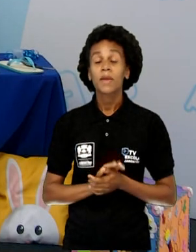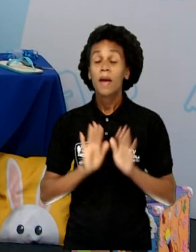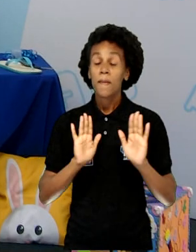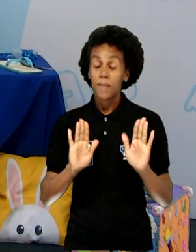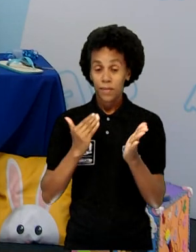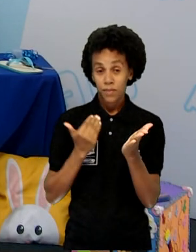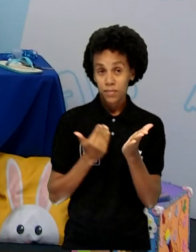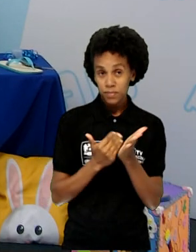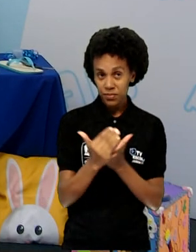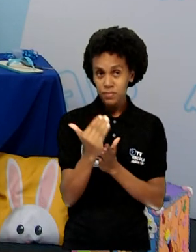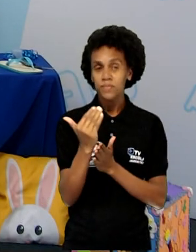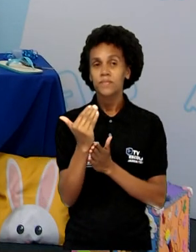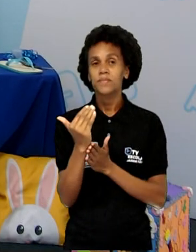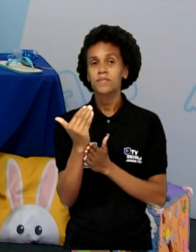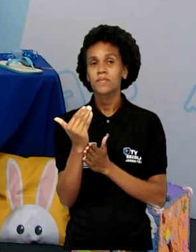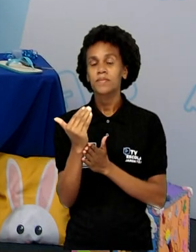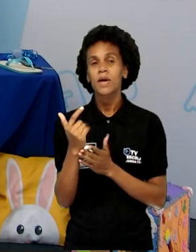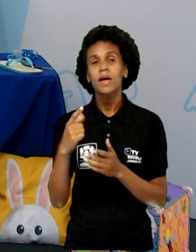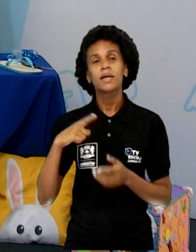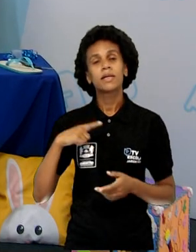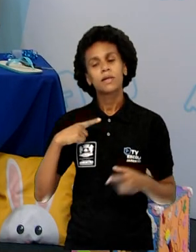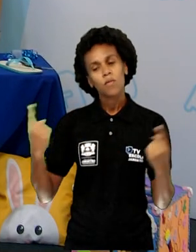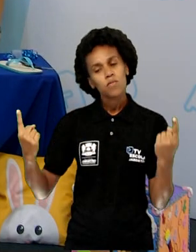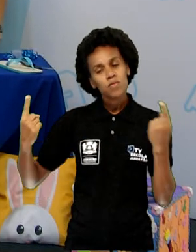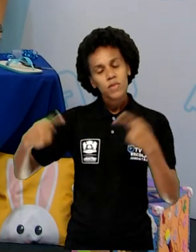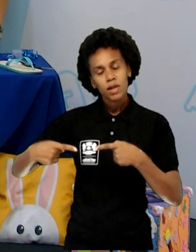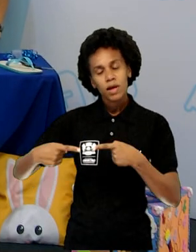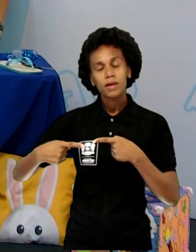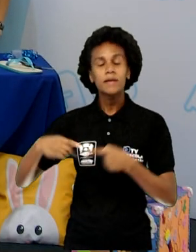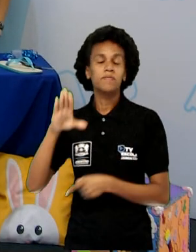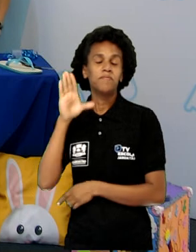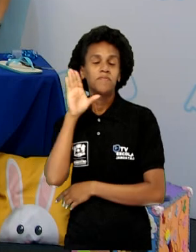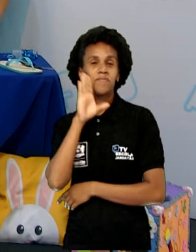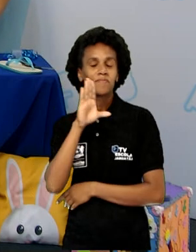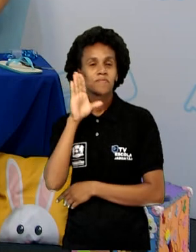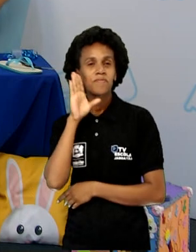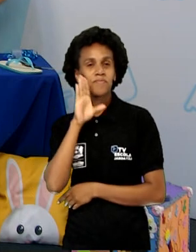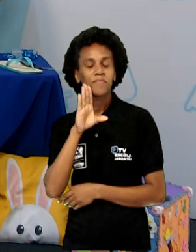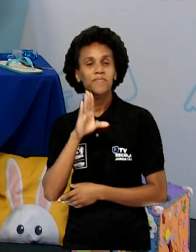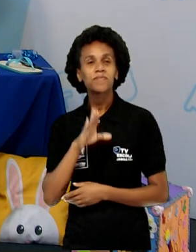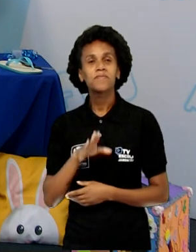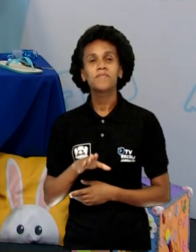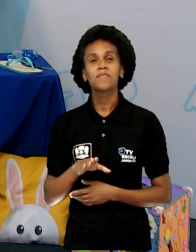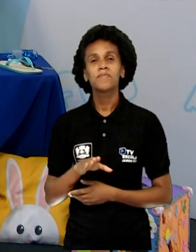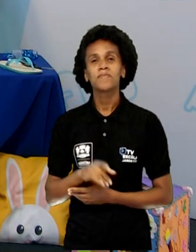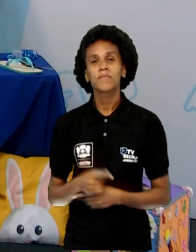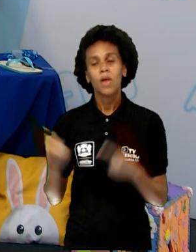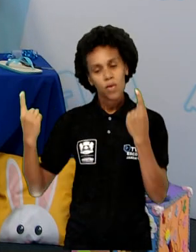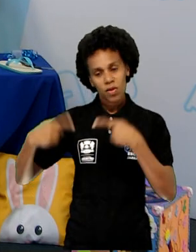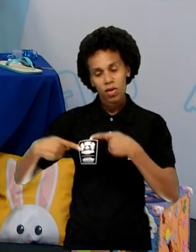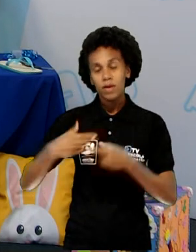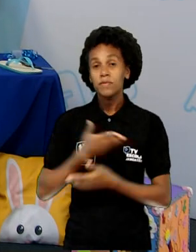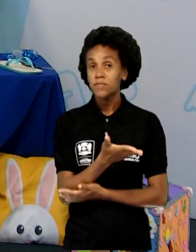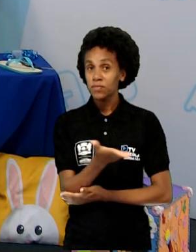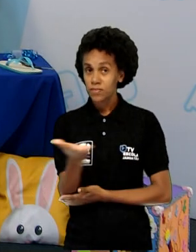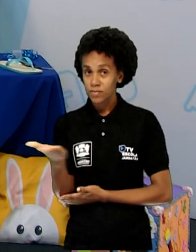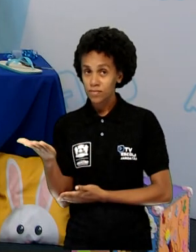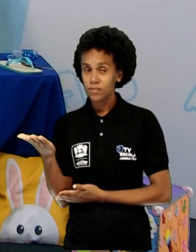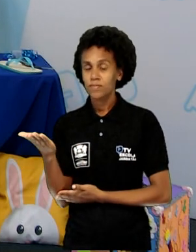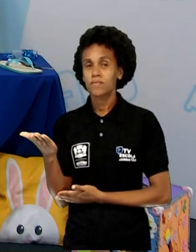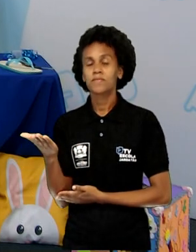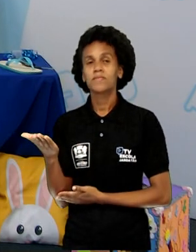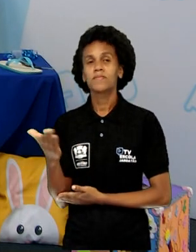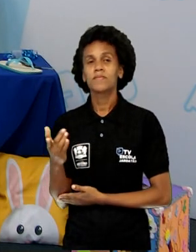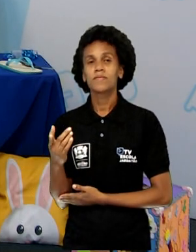tem um grande desafio. Bem legal. E esse desafio para vocês, eu trouxe, nós vamos aprender a